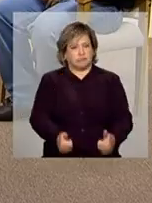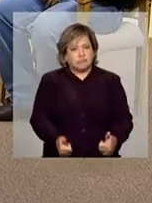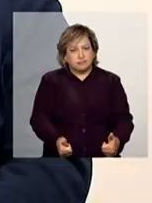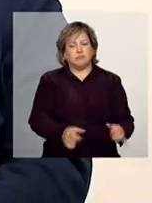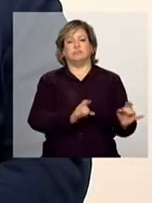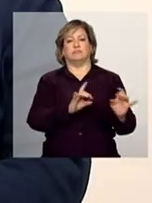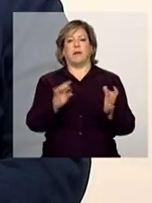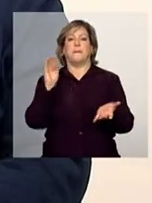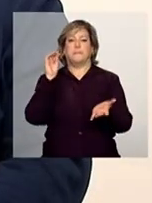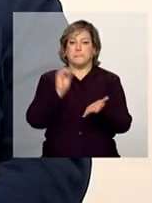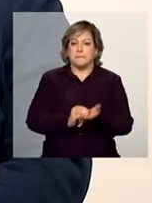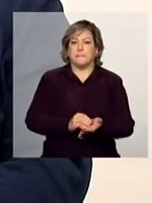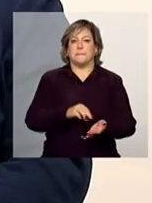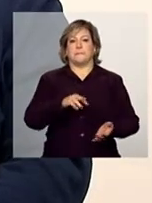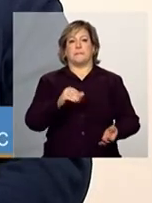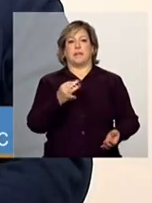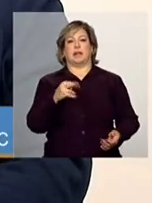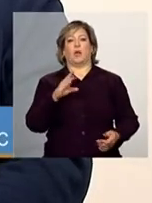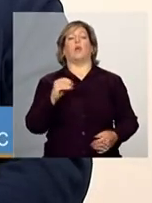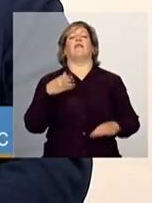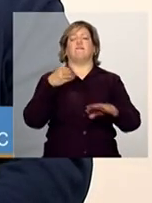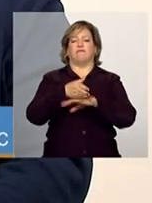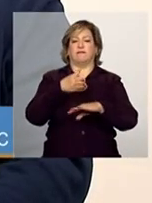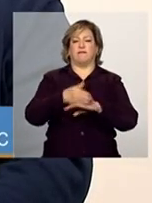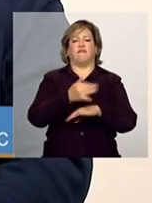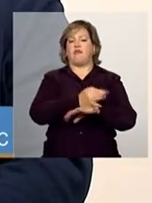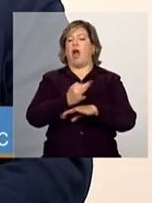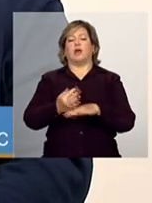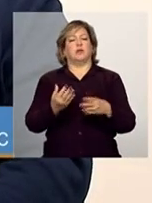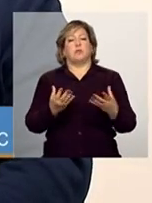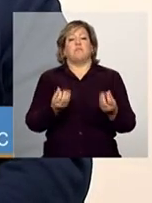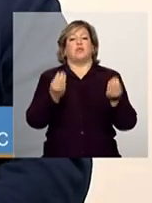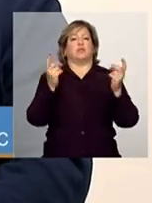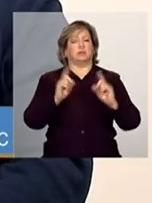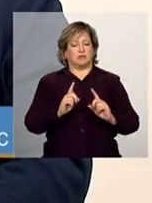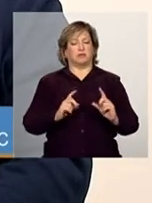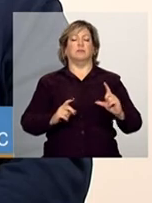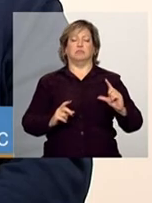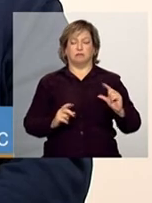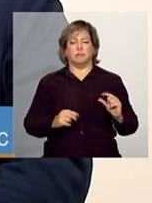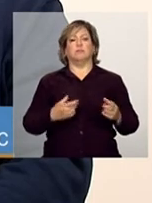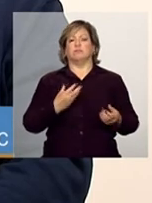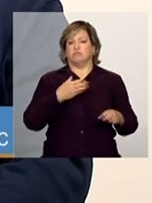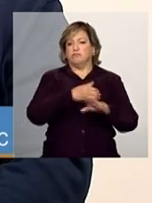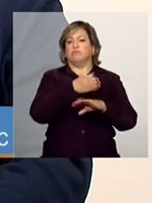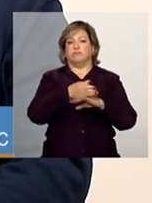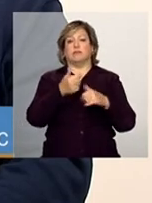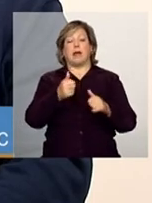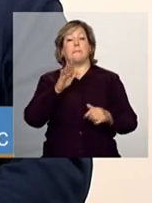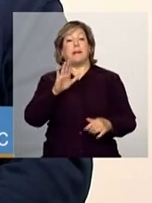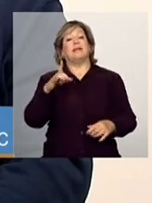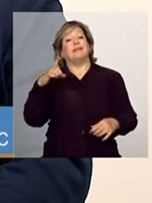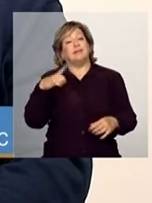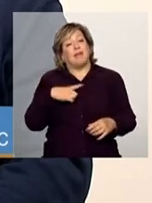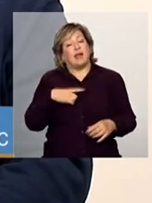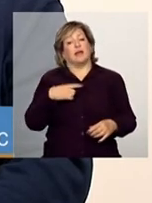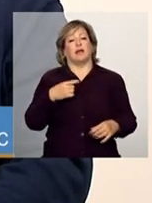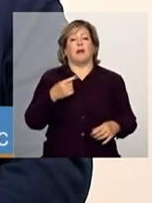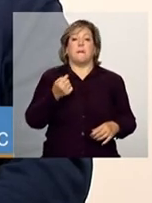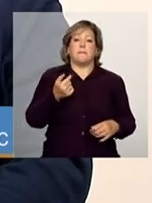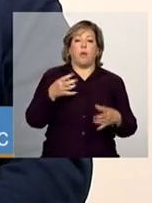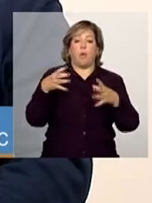estão matriculados e tem a frequência regularmente à escola. Mas aqueles que não conseguem